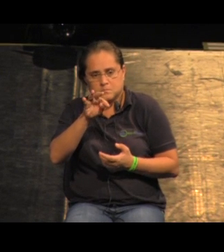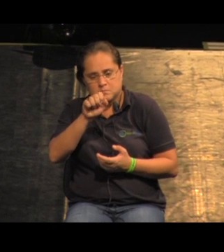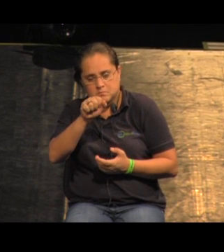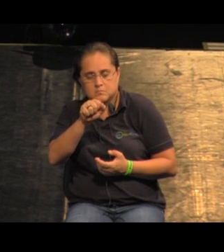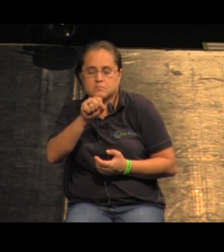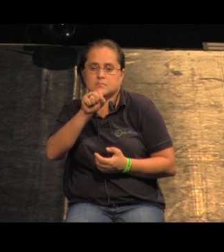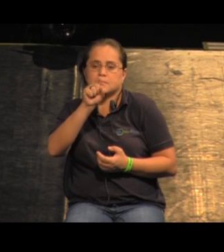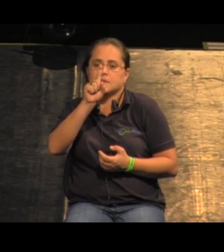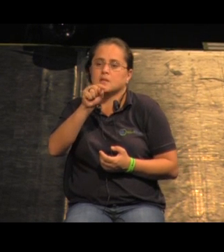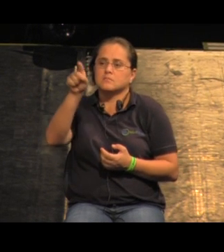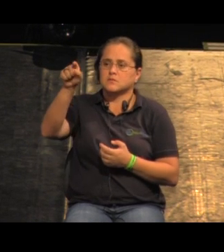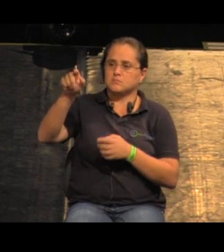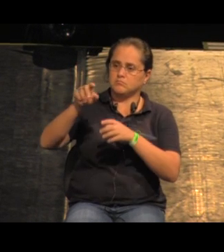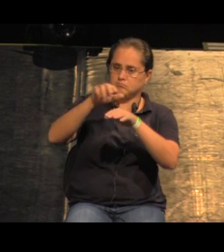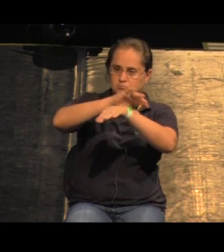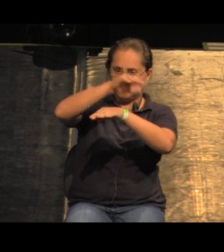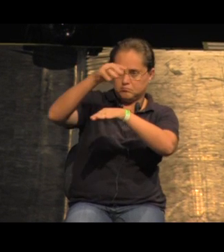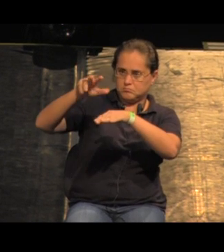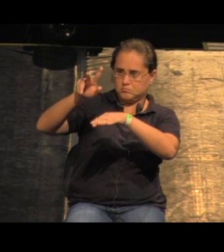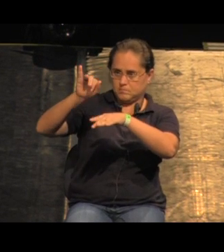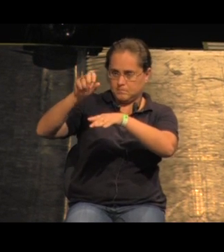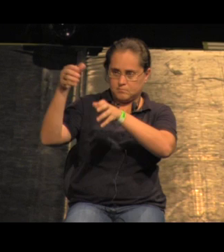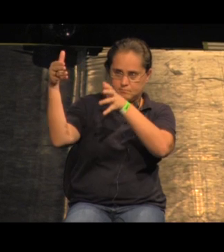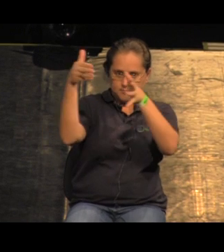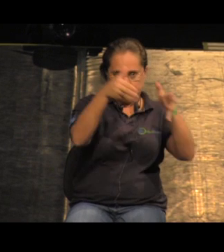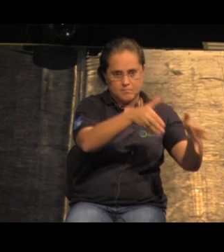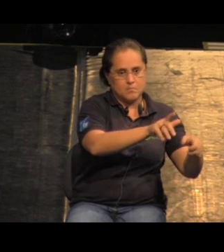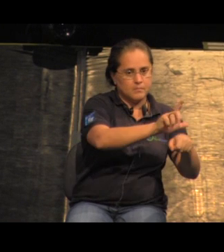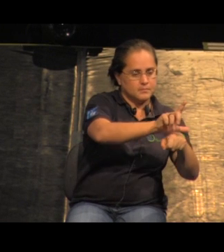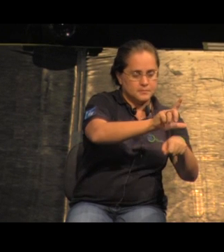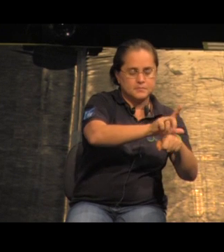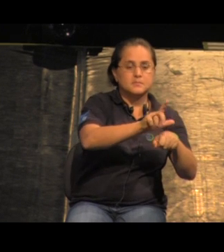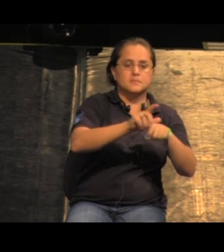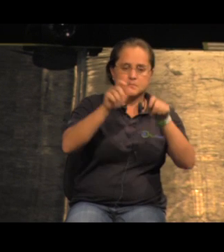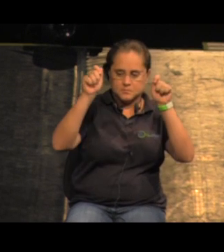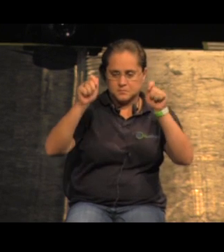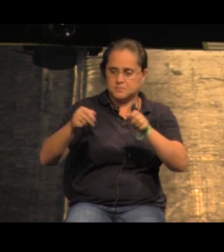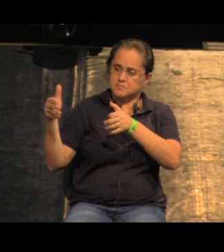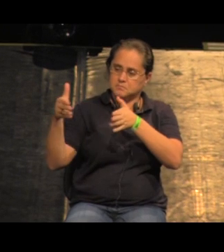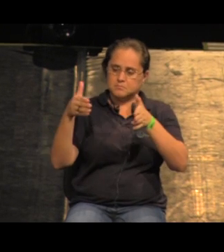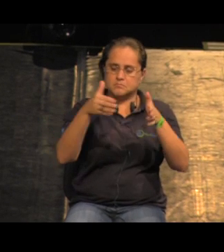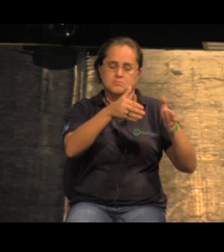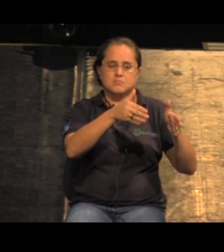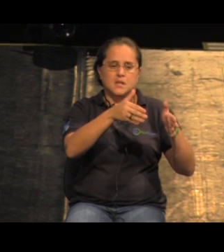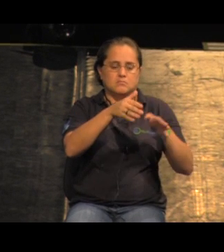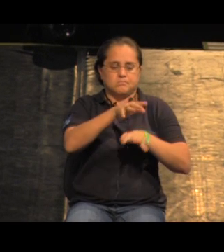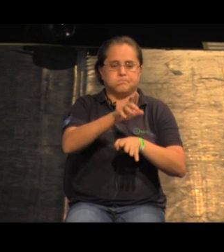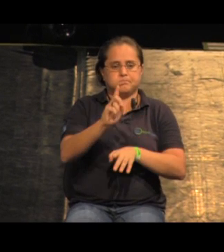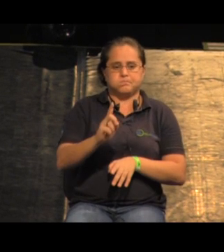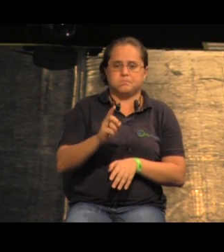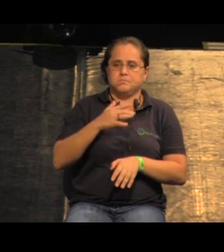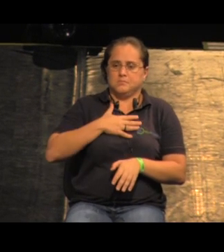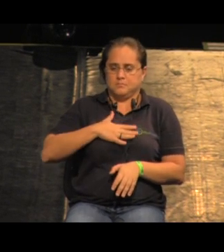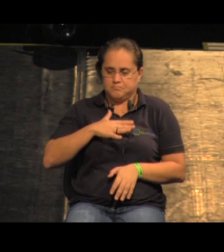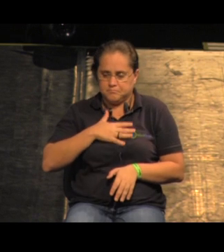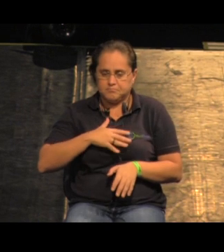uma passagem para quem vem do viaduto e está indo em direção à liberdade e acomoda as cotas de nível de uma forma suave e, portanto,